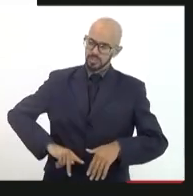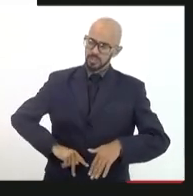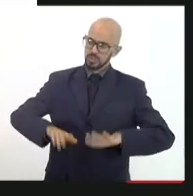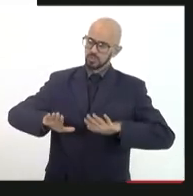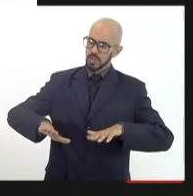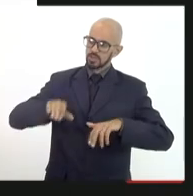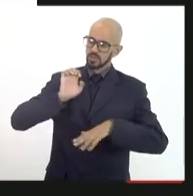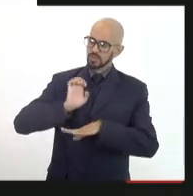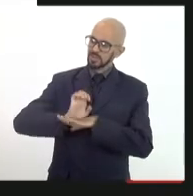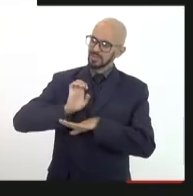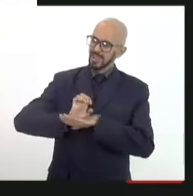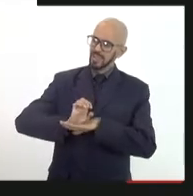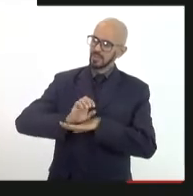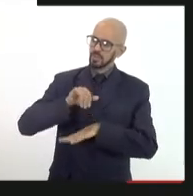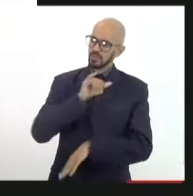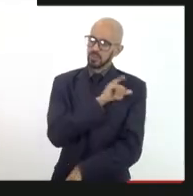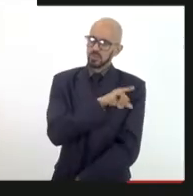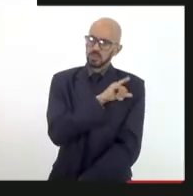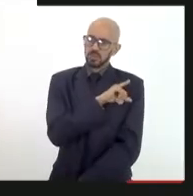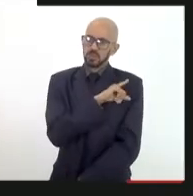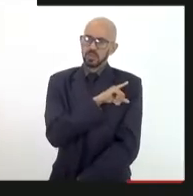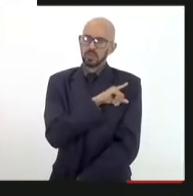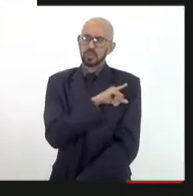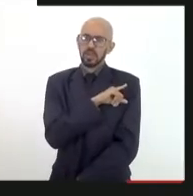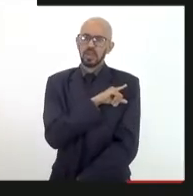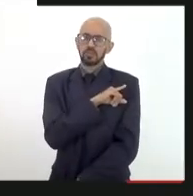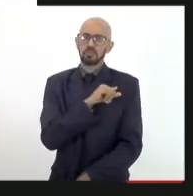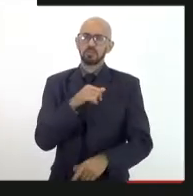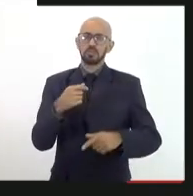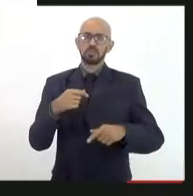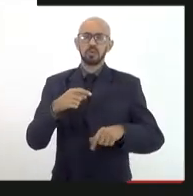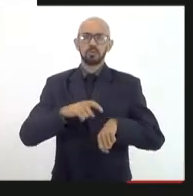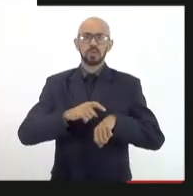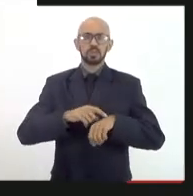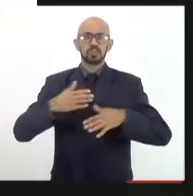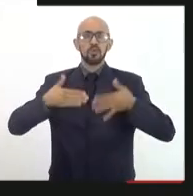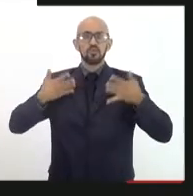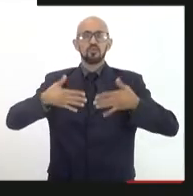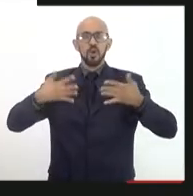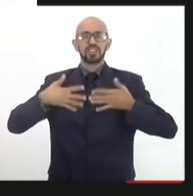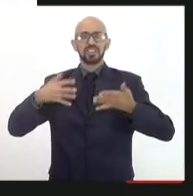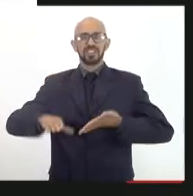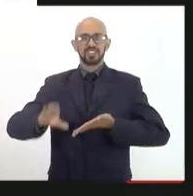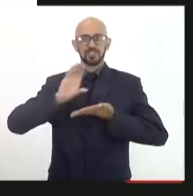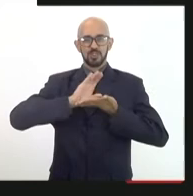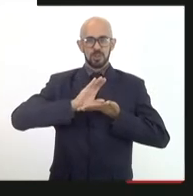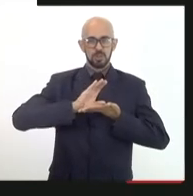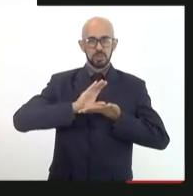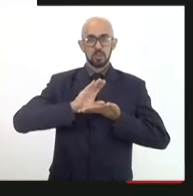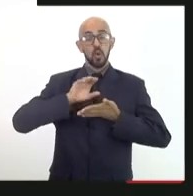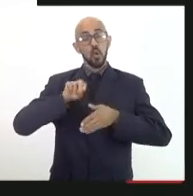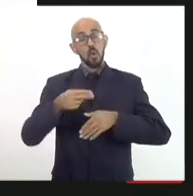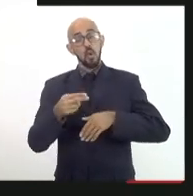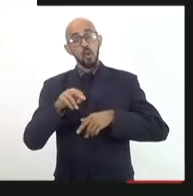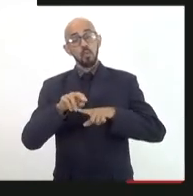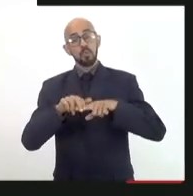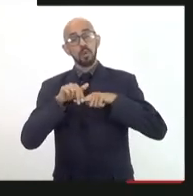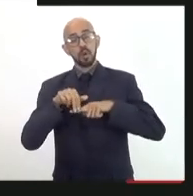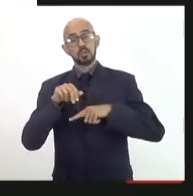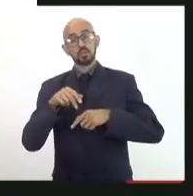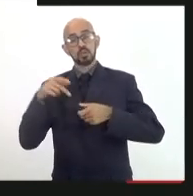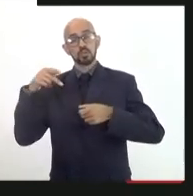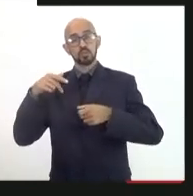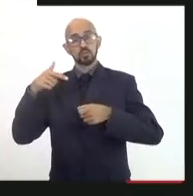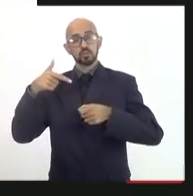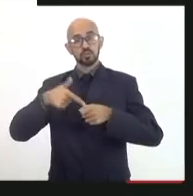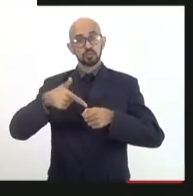do Rio está diante de uma euforia orçamentária e, se a gente, por causa dos royalties ou seja por causa da